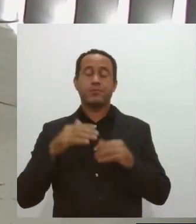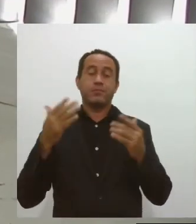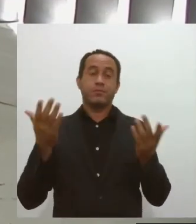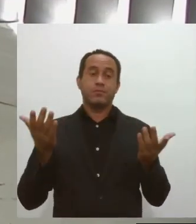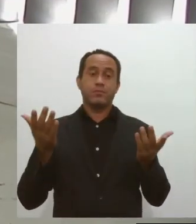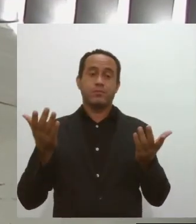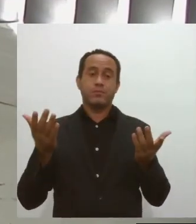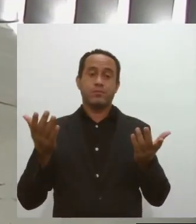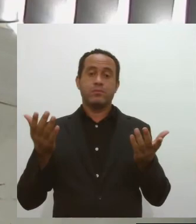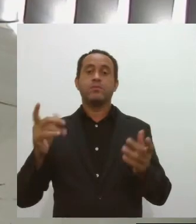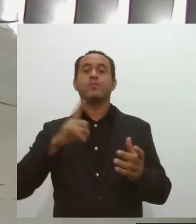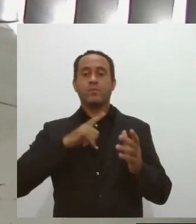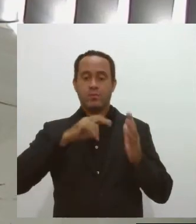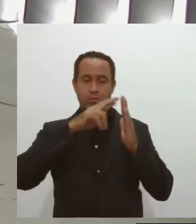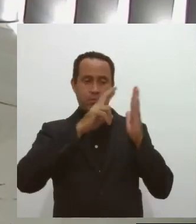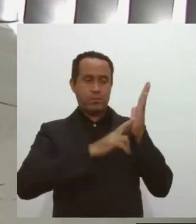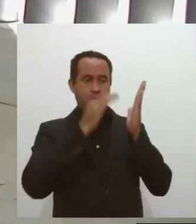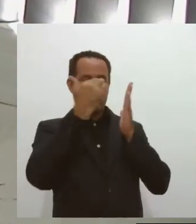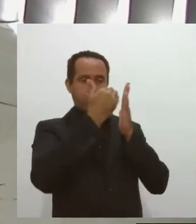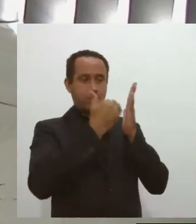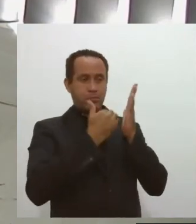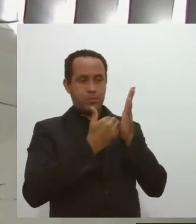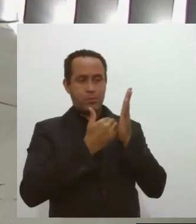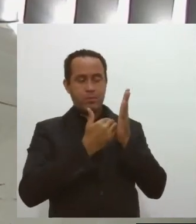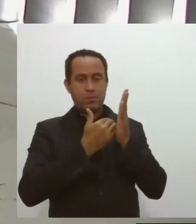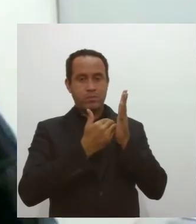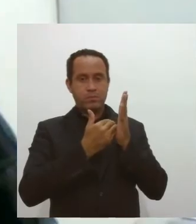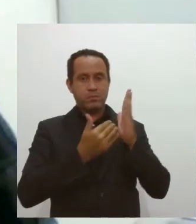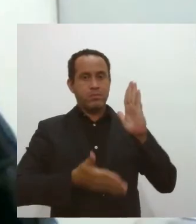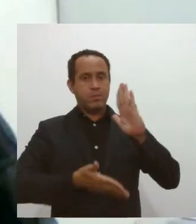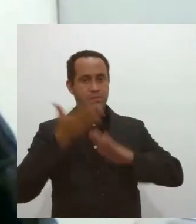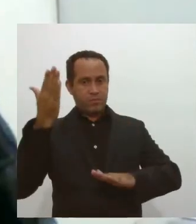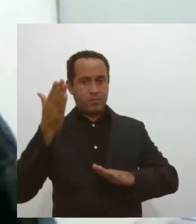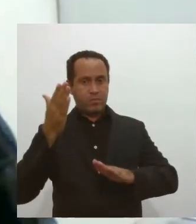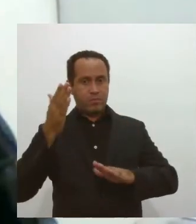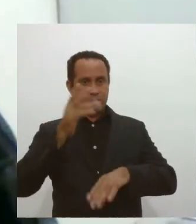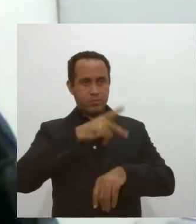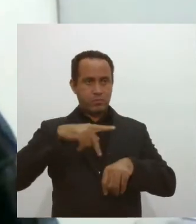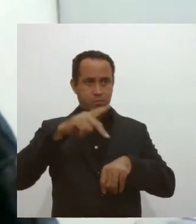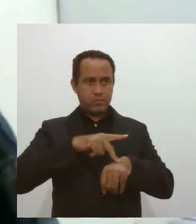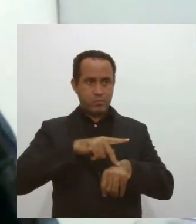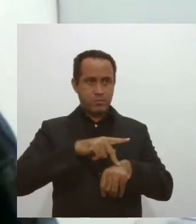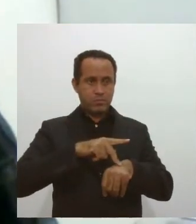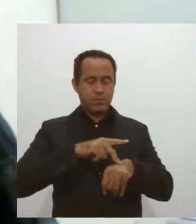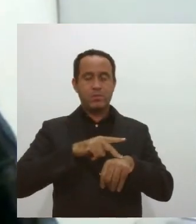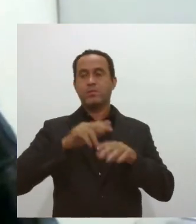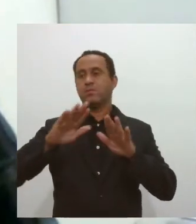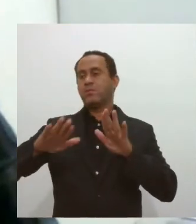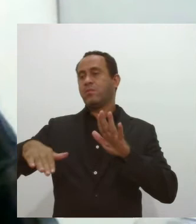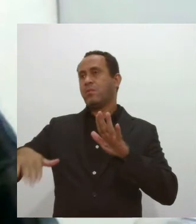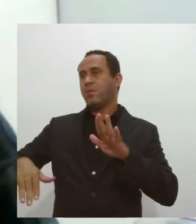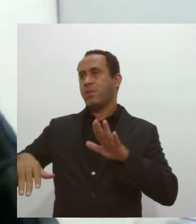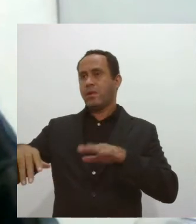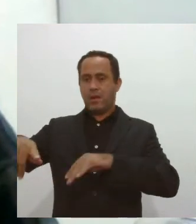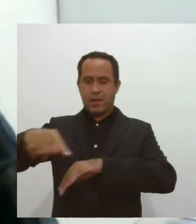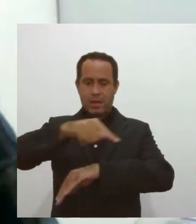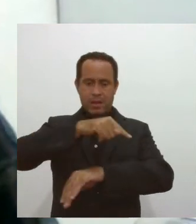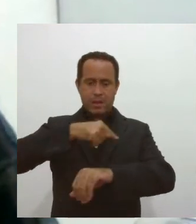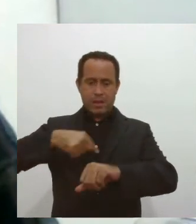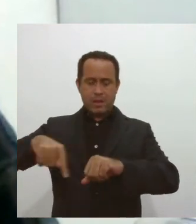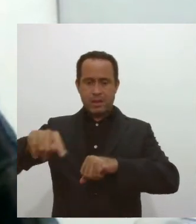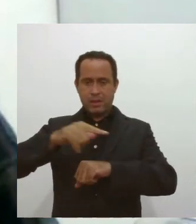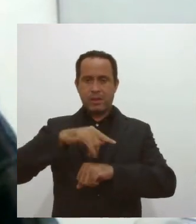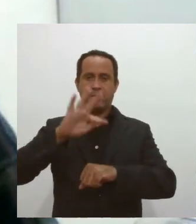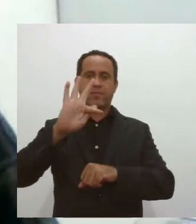Existem os protocolos para viagens dentro do próprio país, como, por exemplo, o Fernando de Noronha, pede um prazo